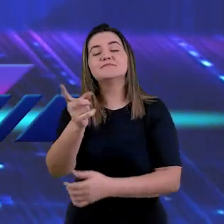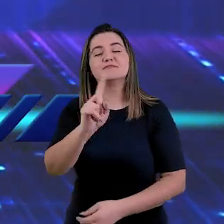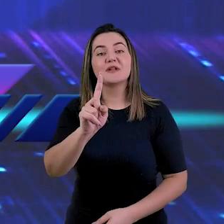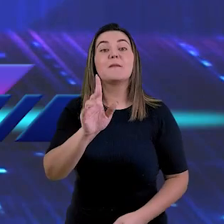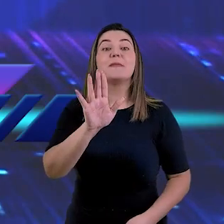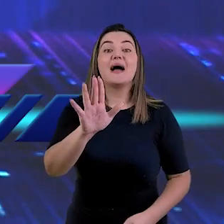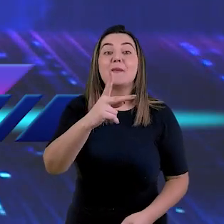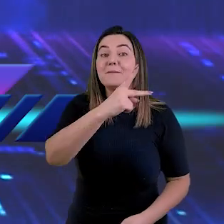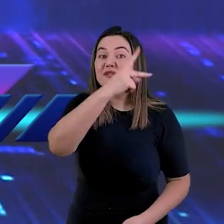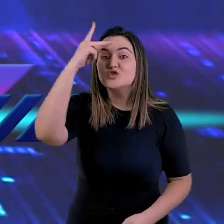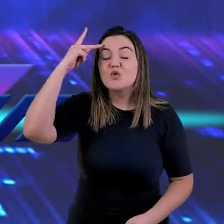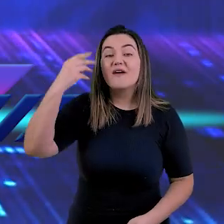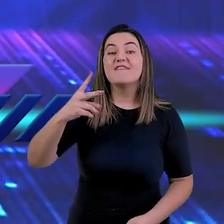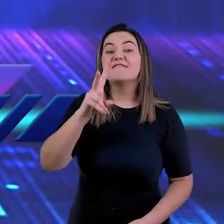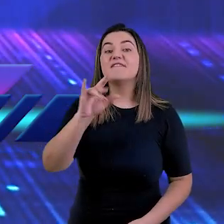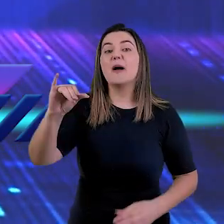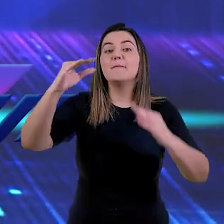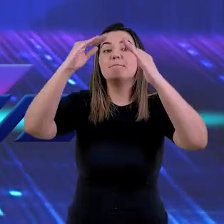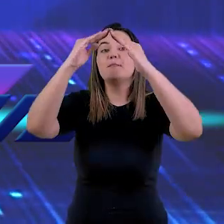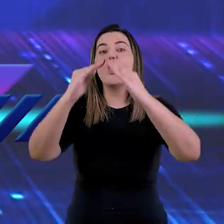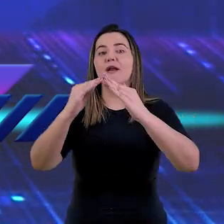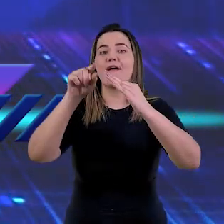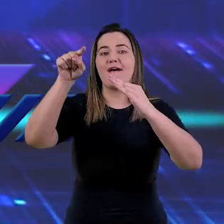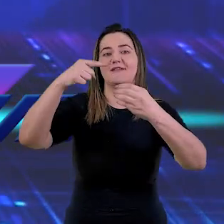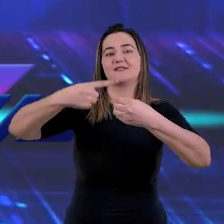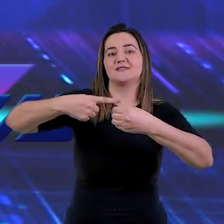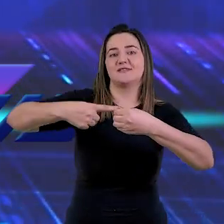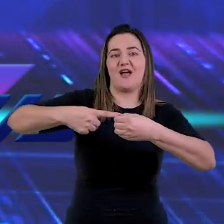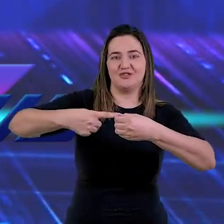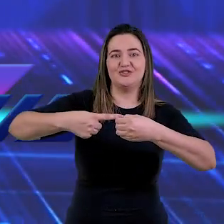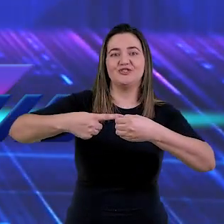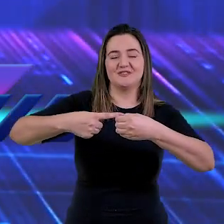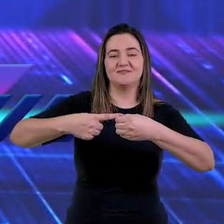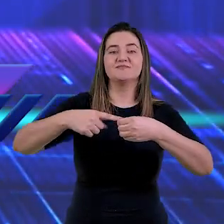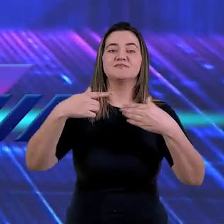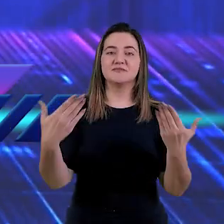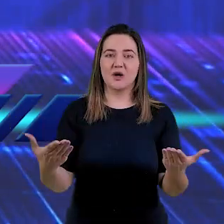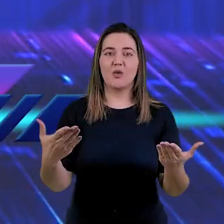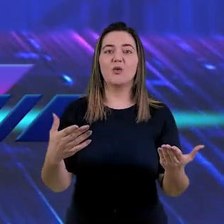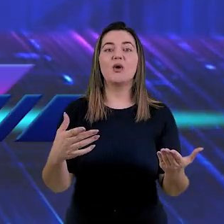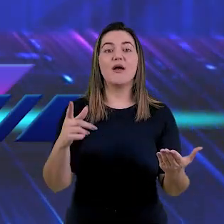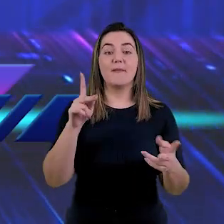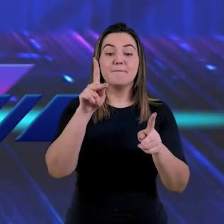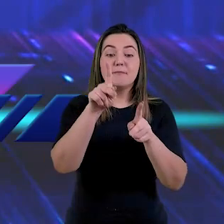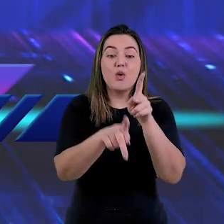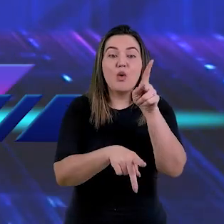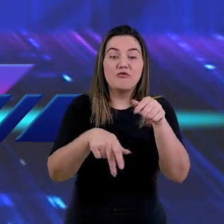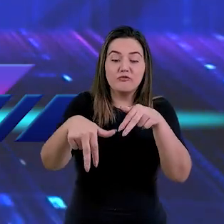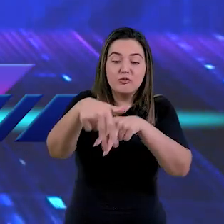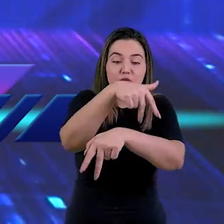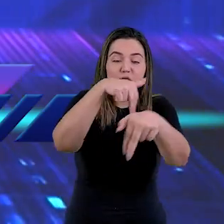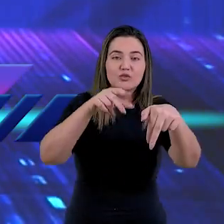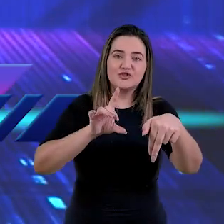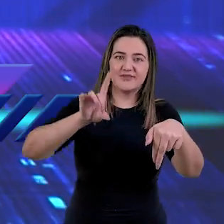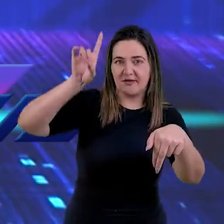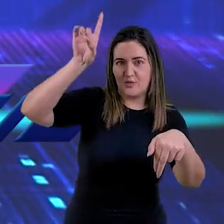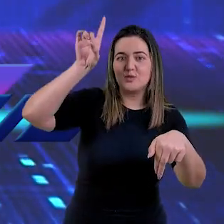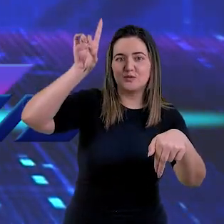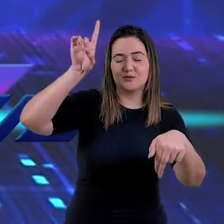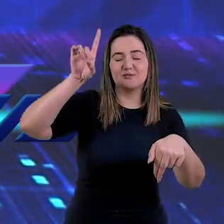as pessoas que moram nesta cidade. Em outras palavras, o casamento acontece com o povo de Deus.